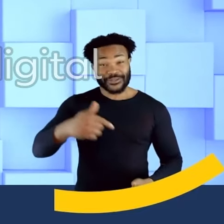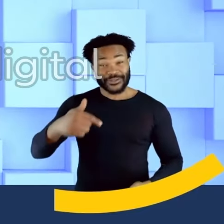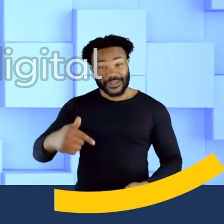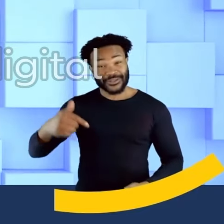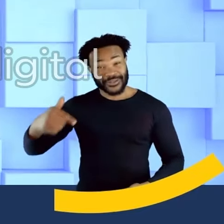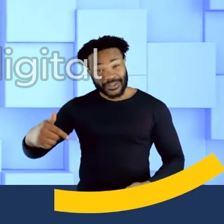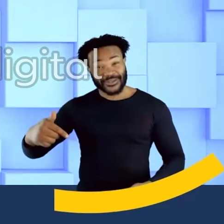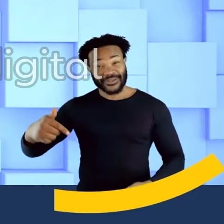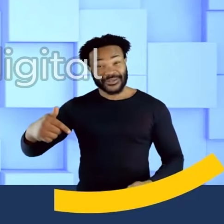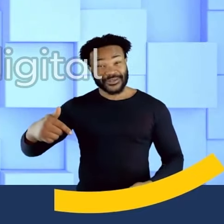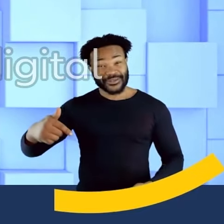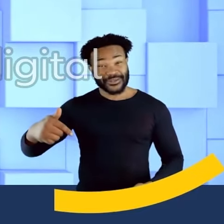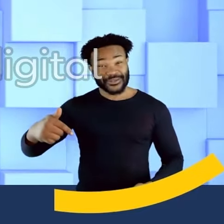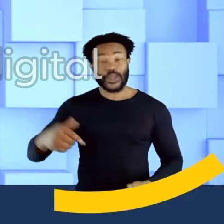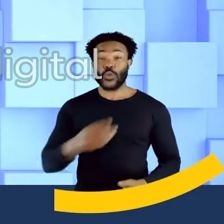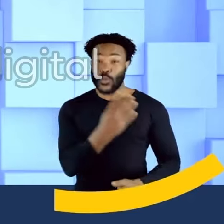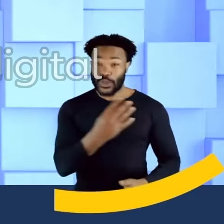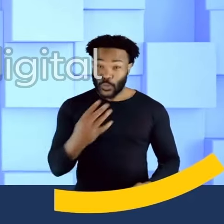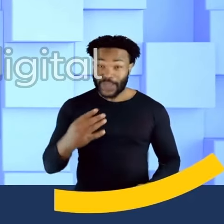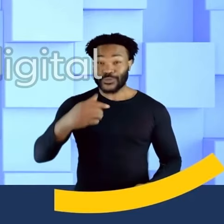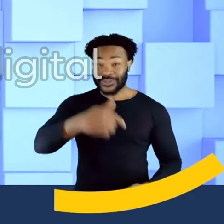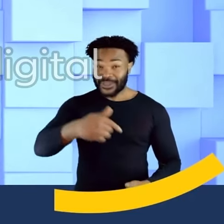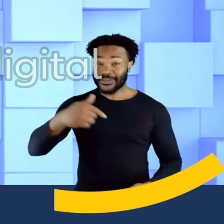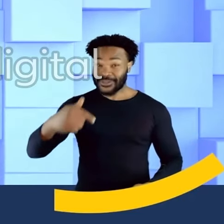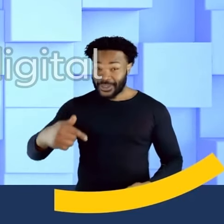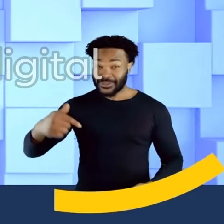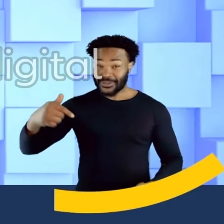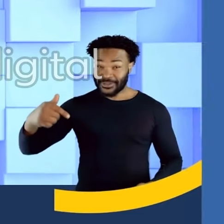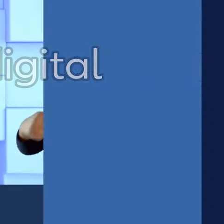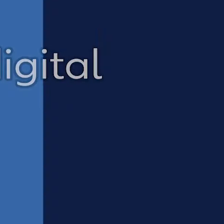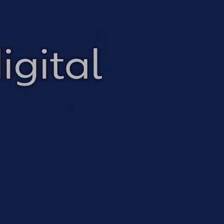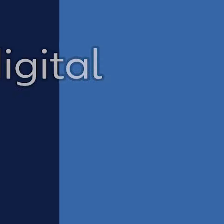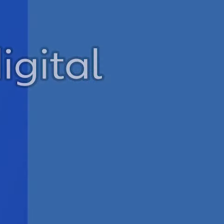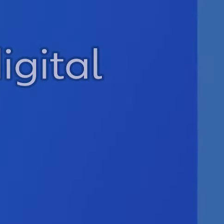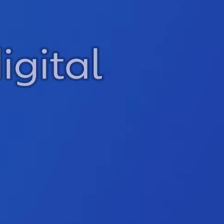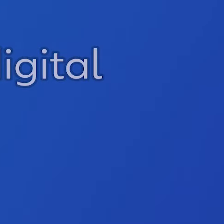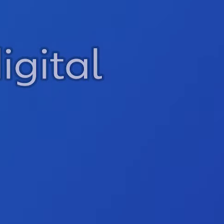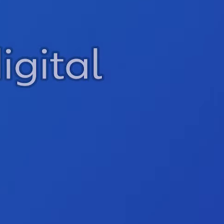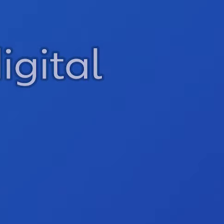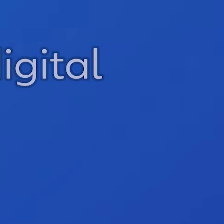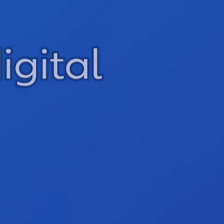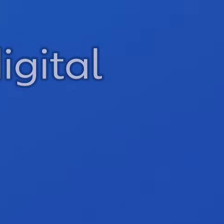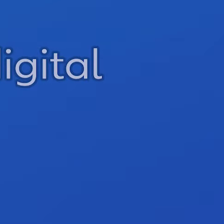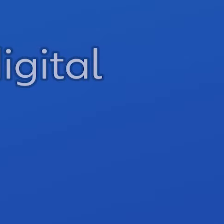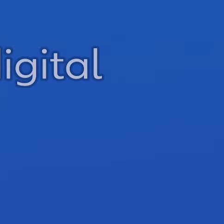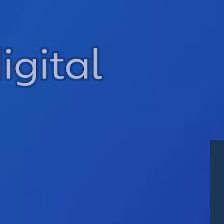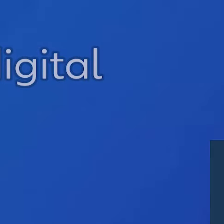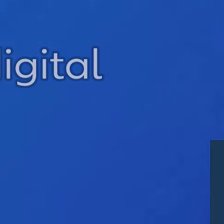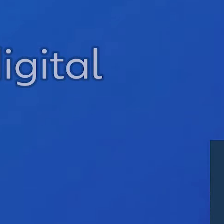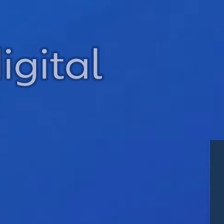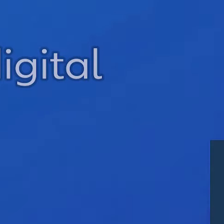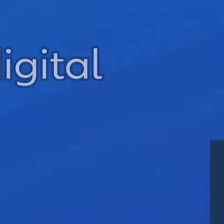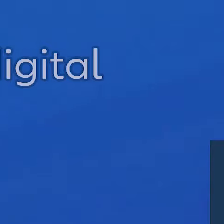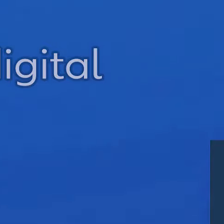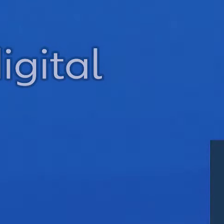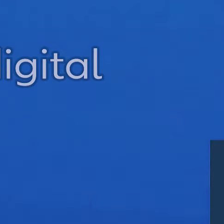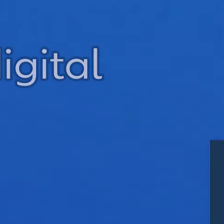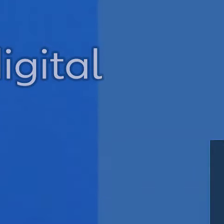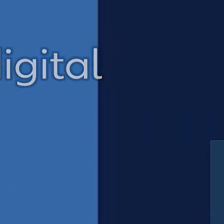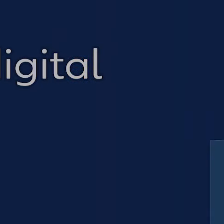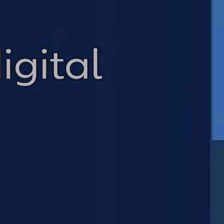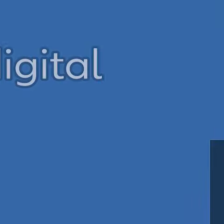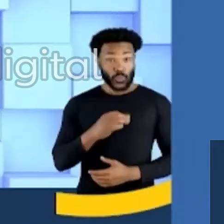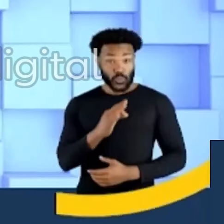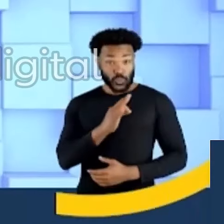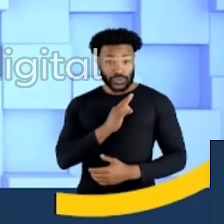-777. 44-777. União Brasil. União